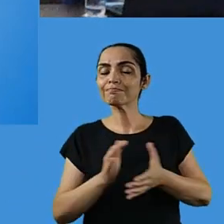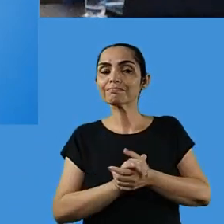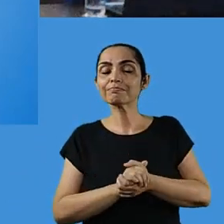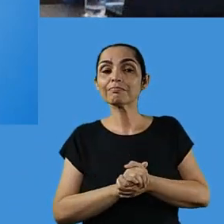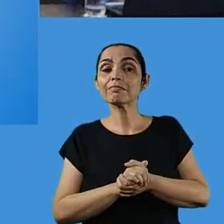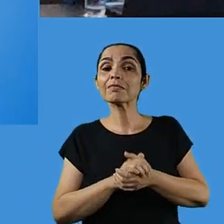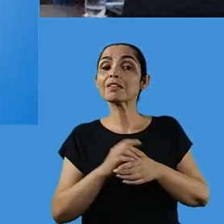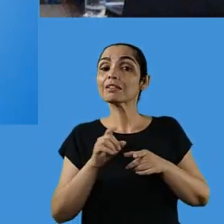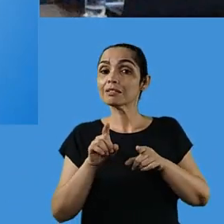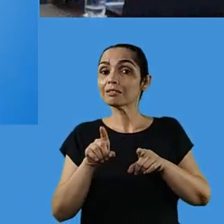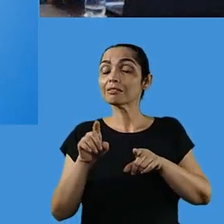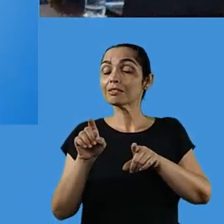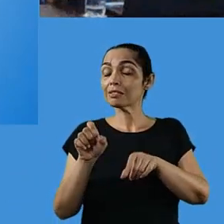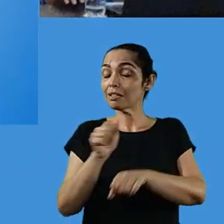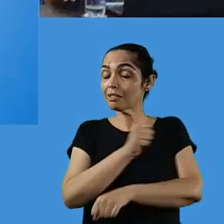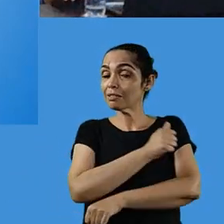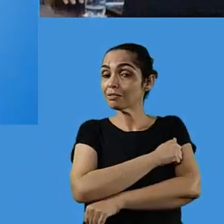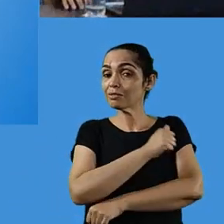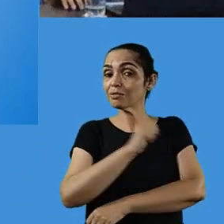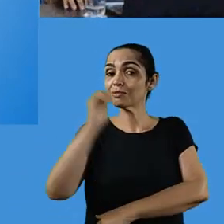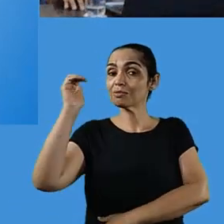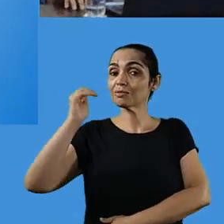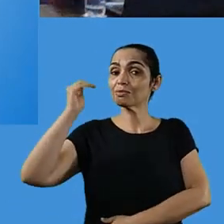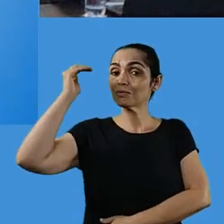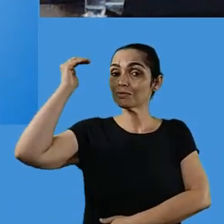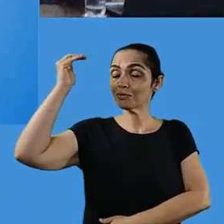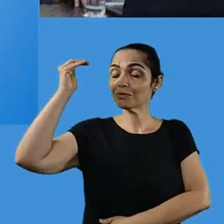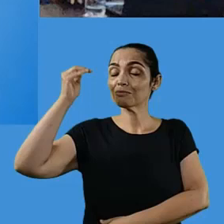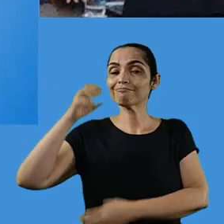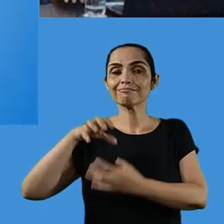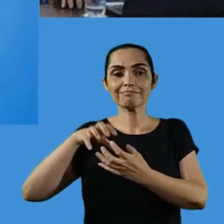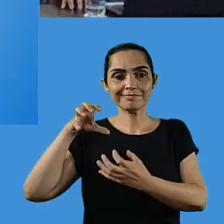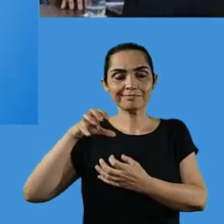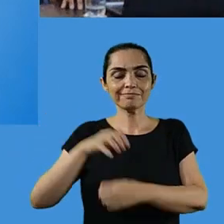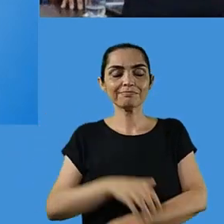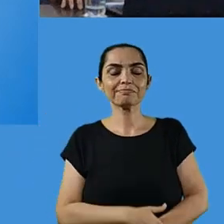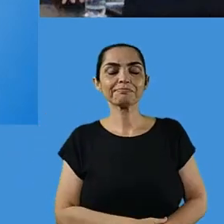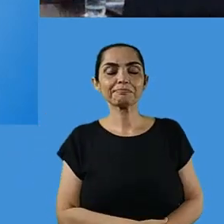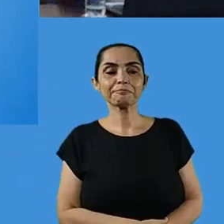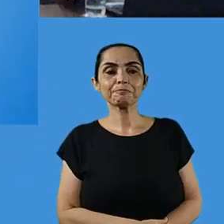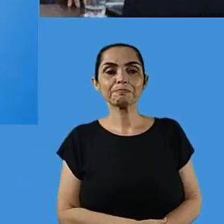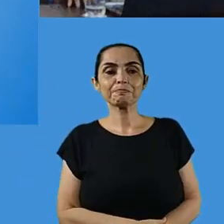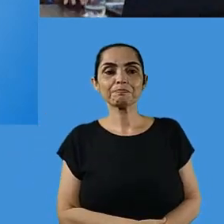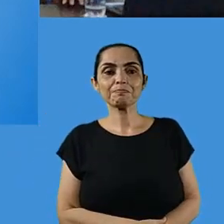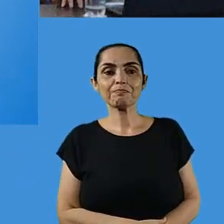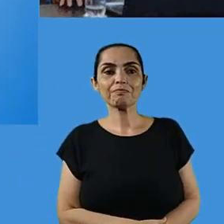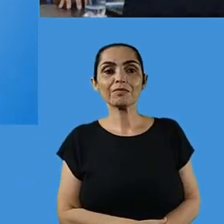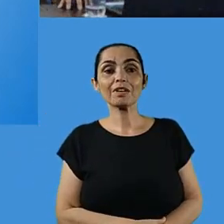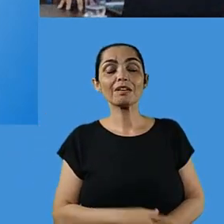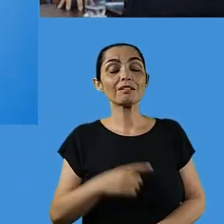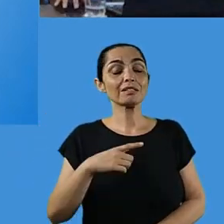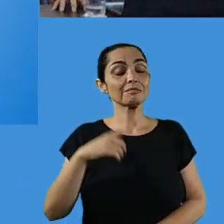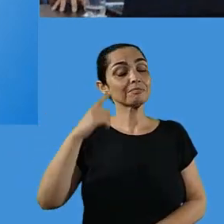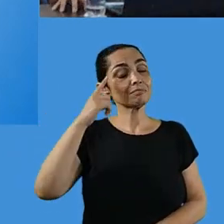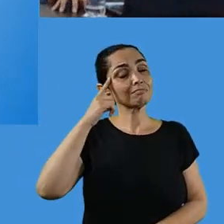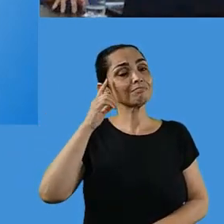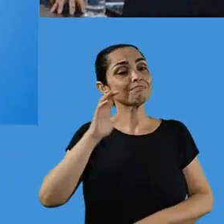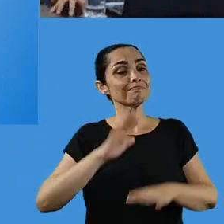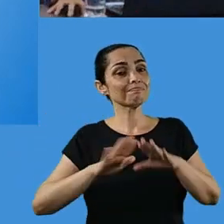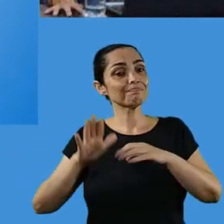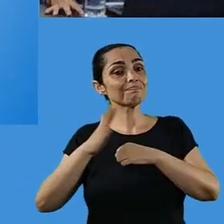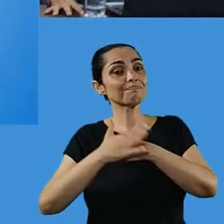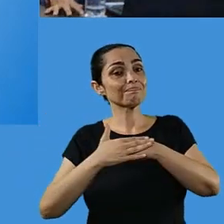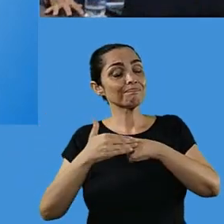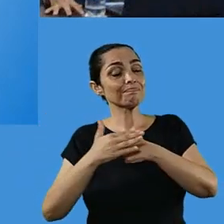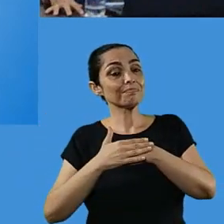está refletido, principalmente nos nossos adultos, jovens e idosos. E nós temos que ter um